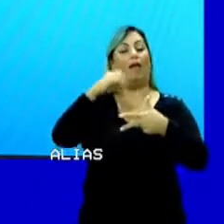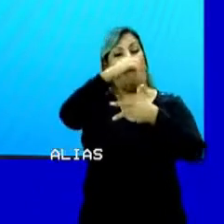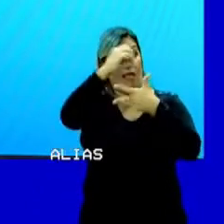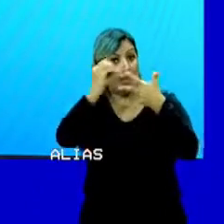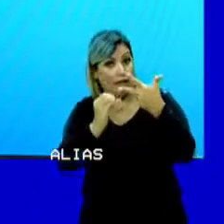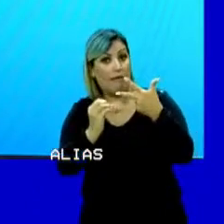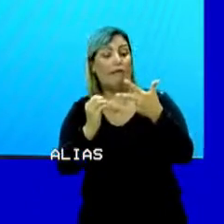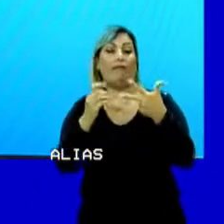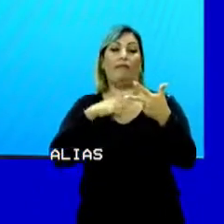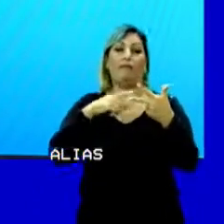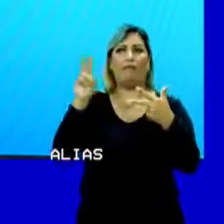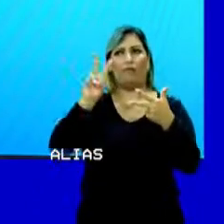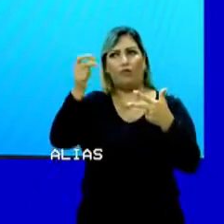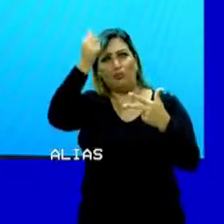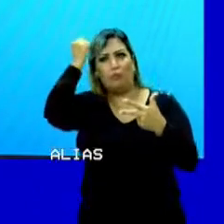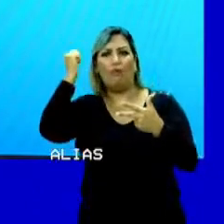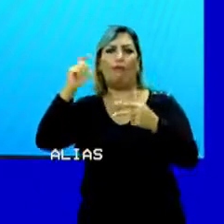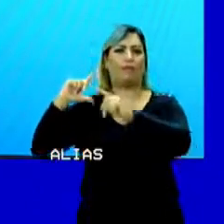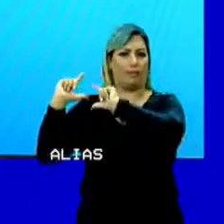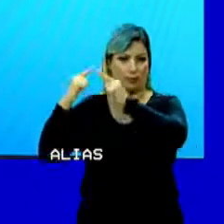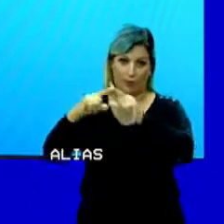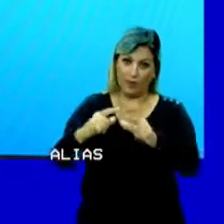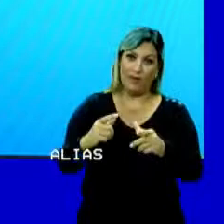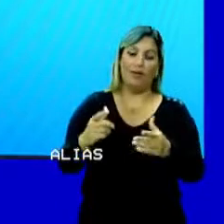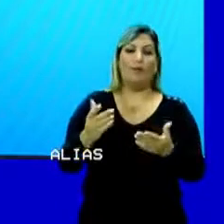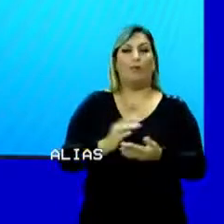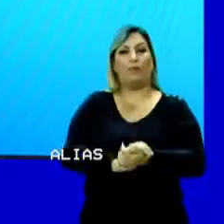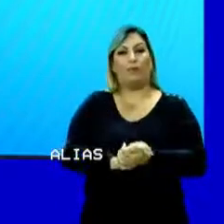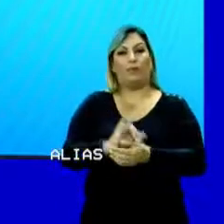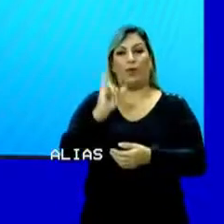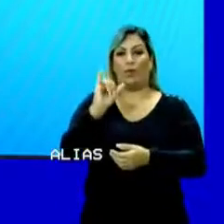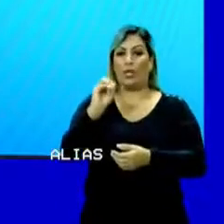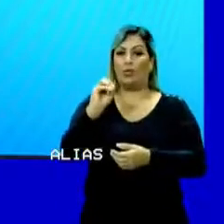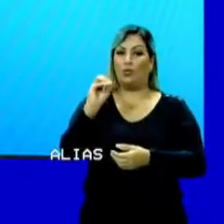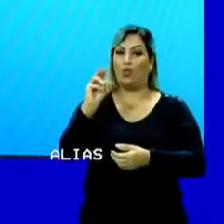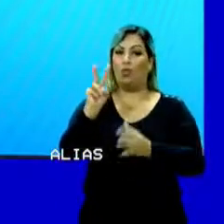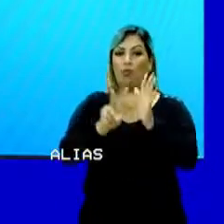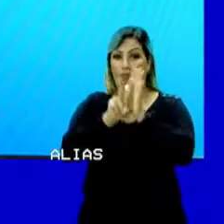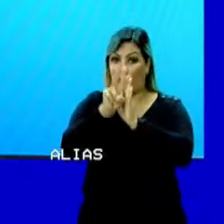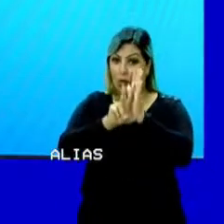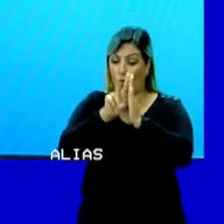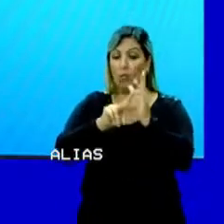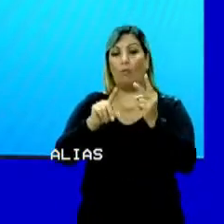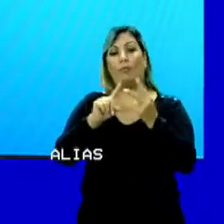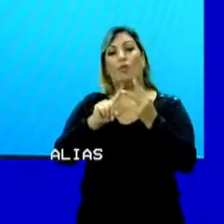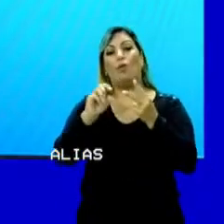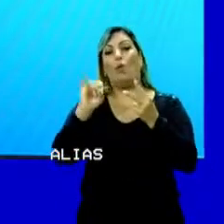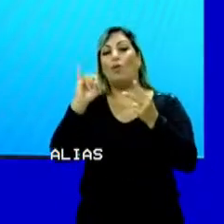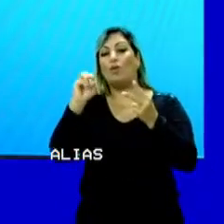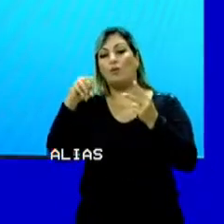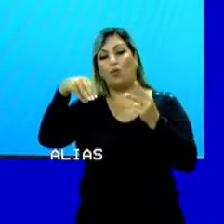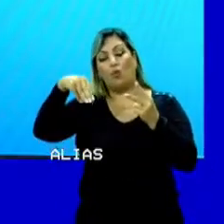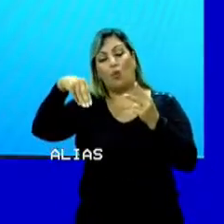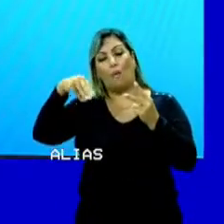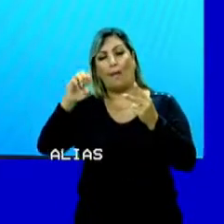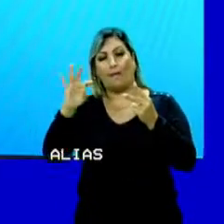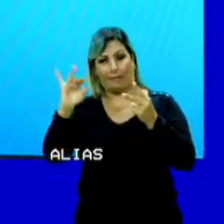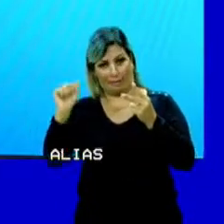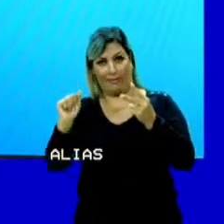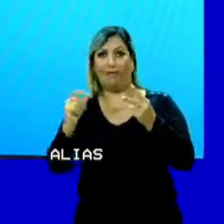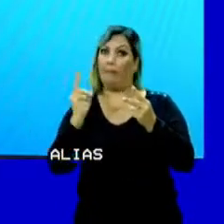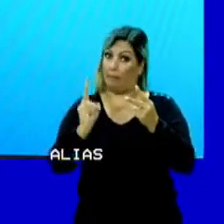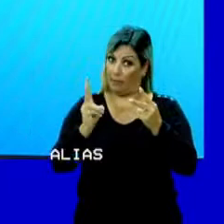A gente considera uma situação, às vezes, isovolumétrica ou isométrica, onde o volume mantém-se constante. Tá?